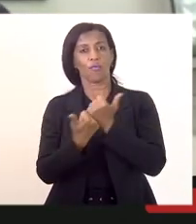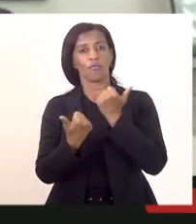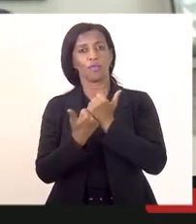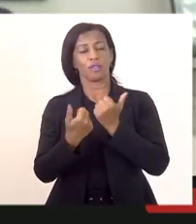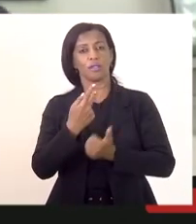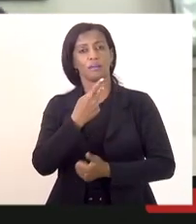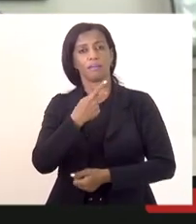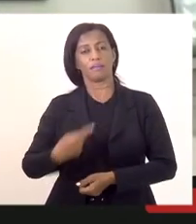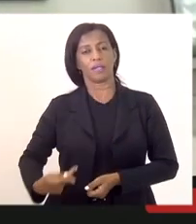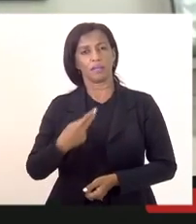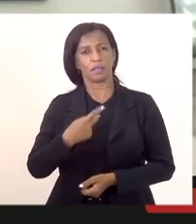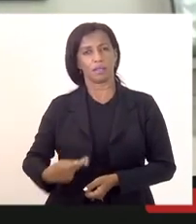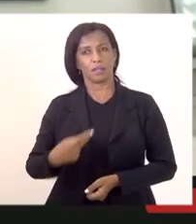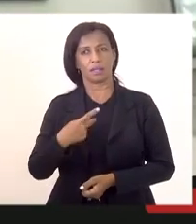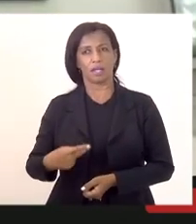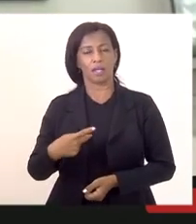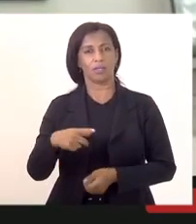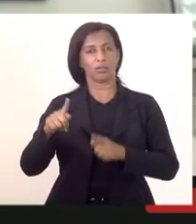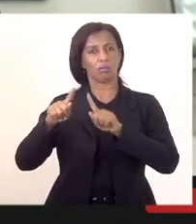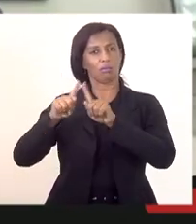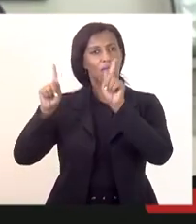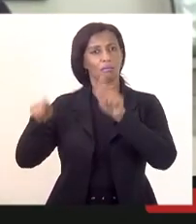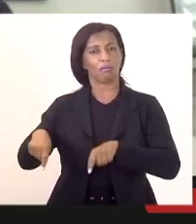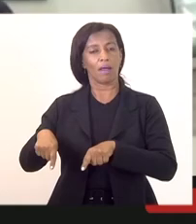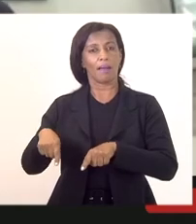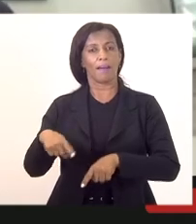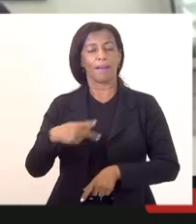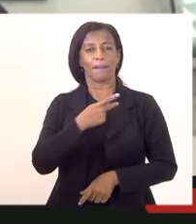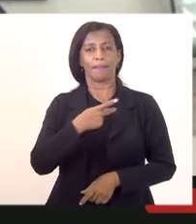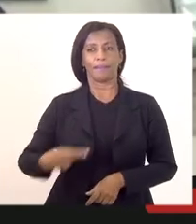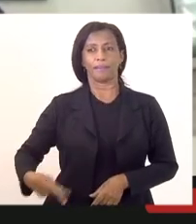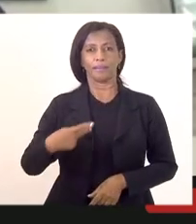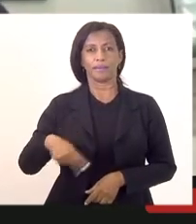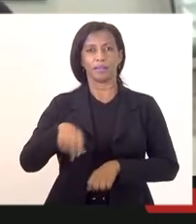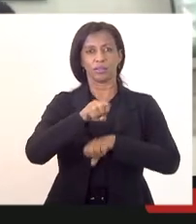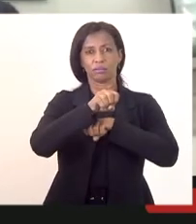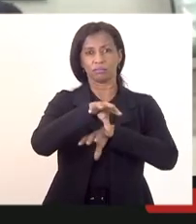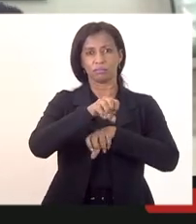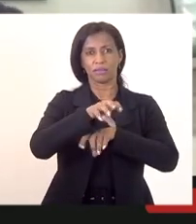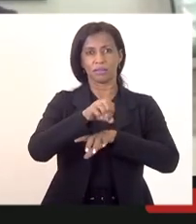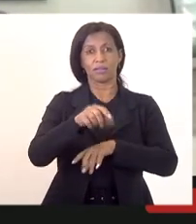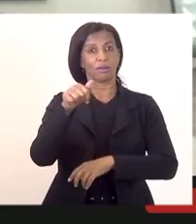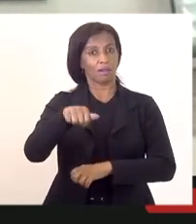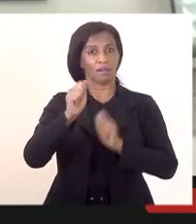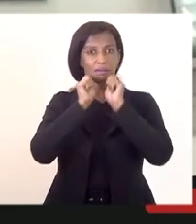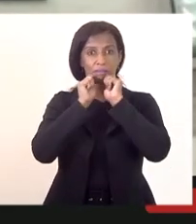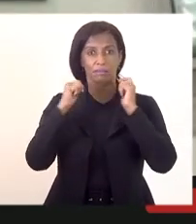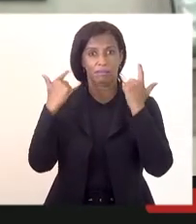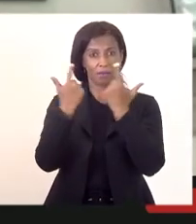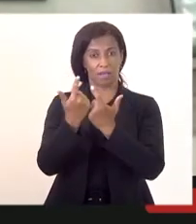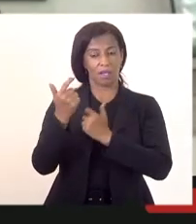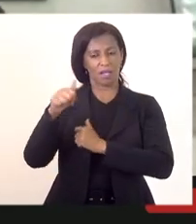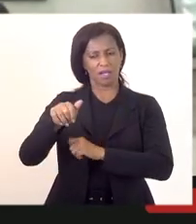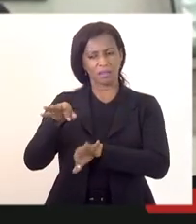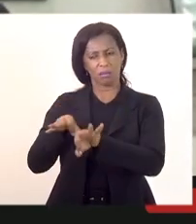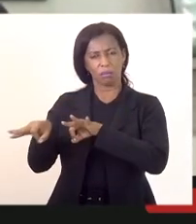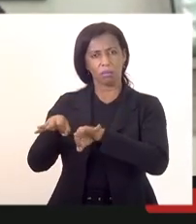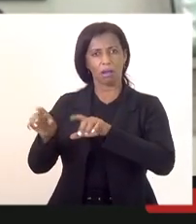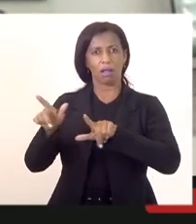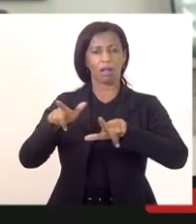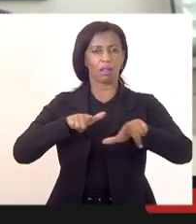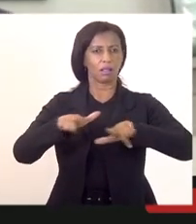Servidores Públicos, Presidente da Comissão de Educação aqui da Assembleia Legislativa. Nesse plano de trabalho, contempla, dentre